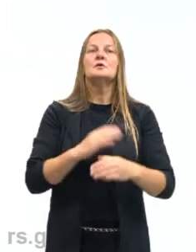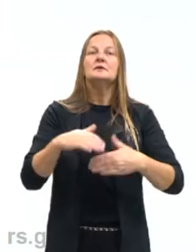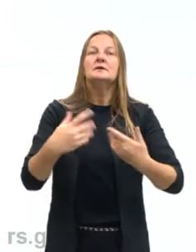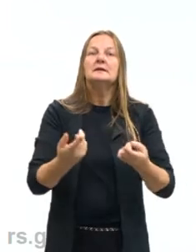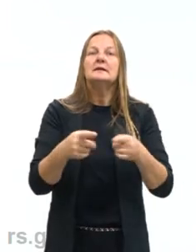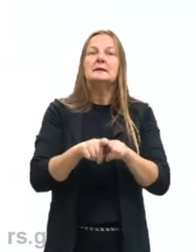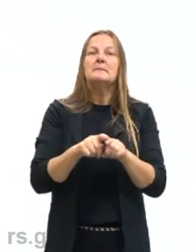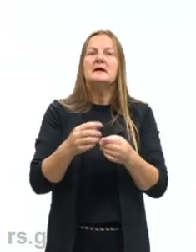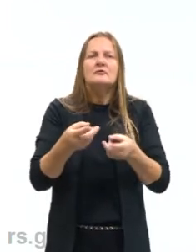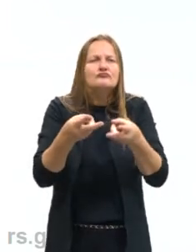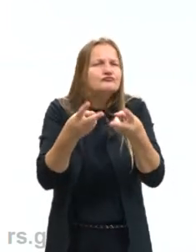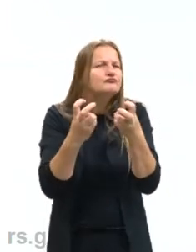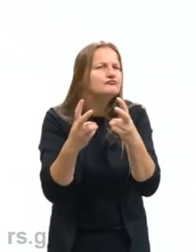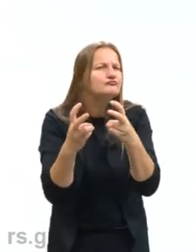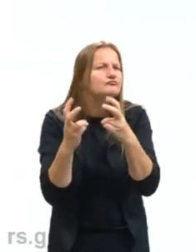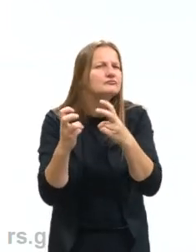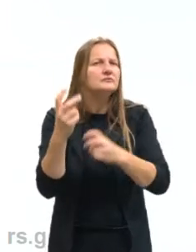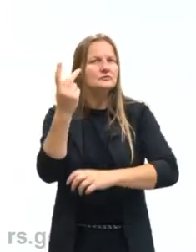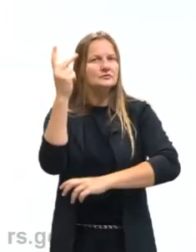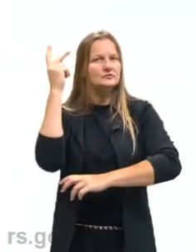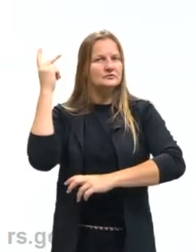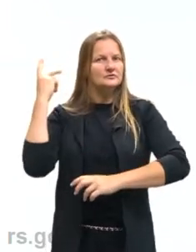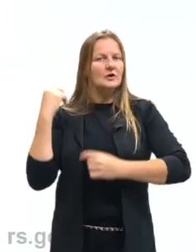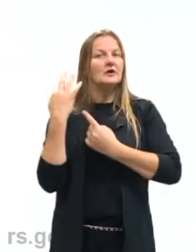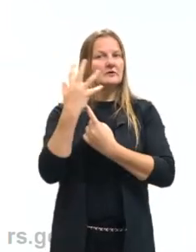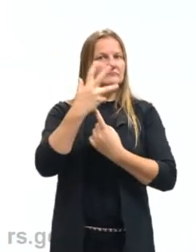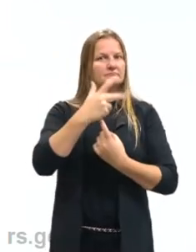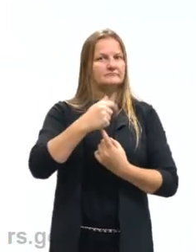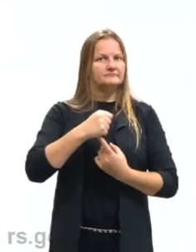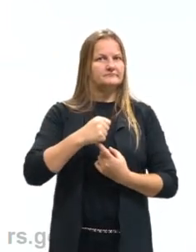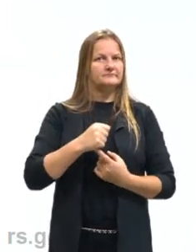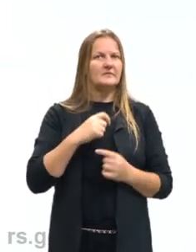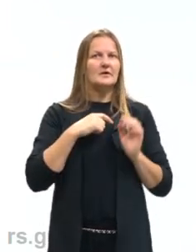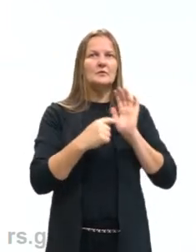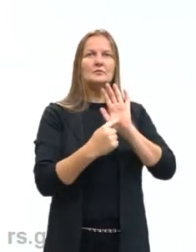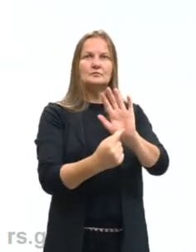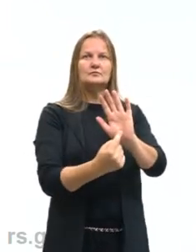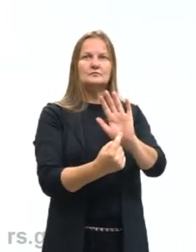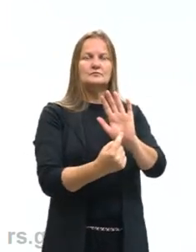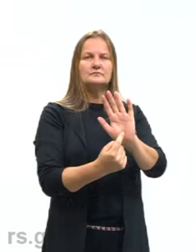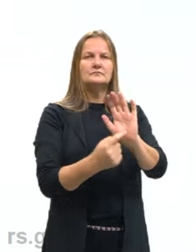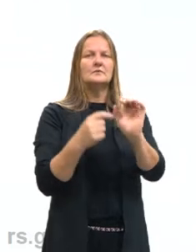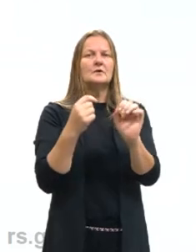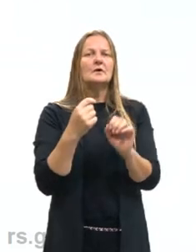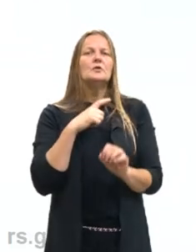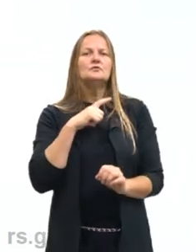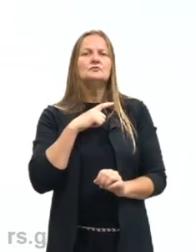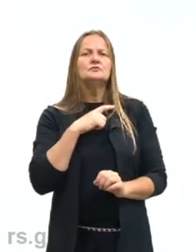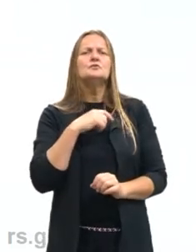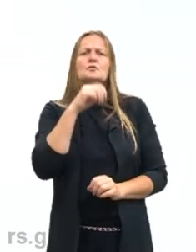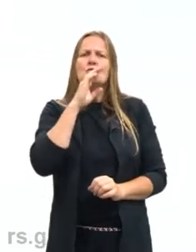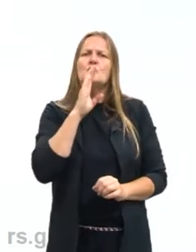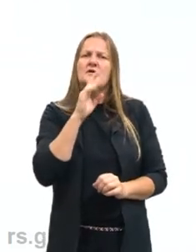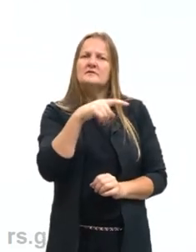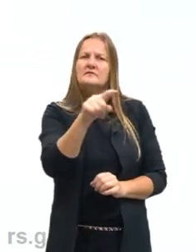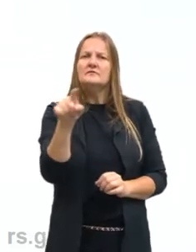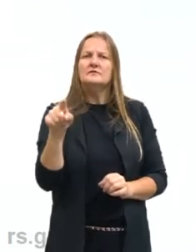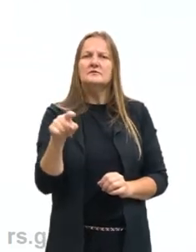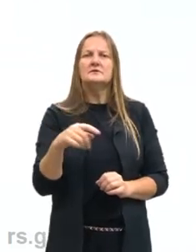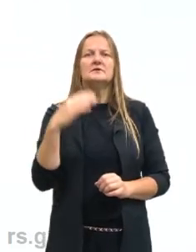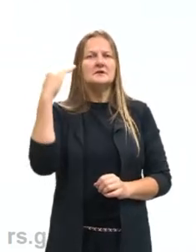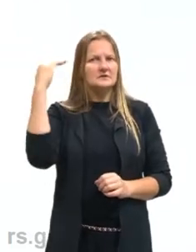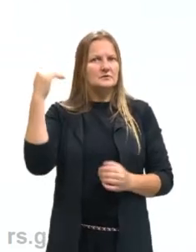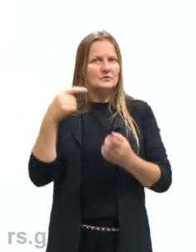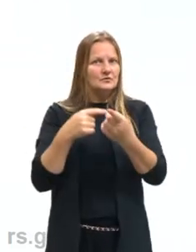começar a explorar um pouco a história da arte, eu trago para vocês uma obra já bastante conhecida, certamente,